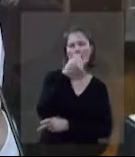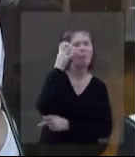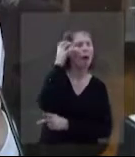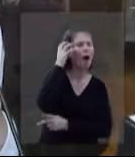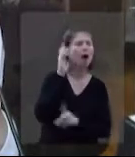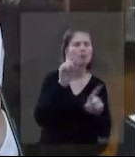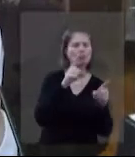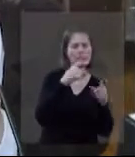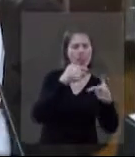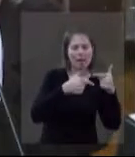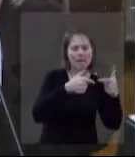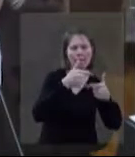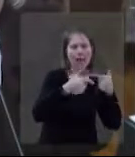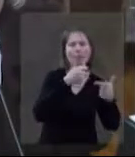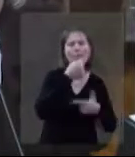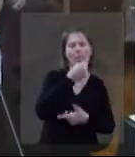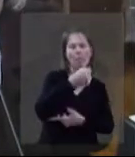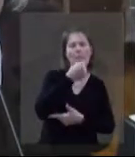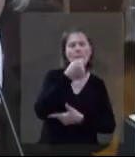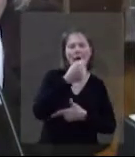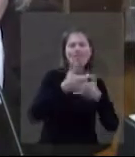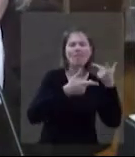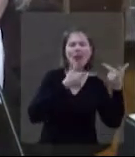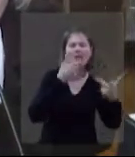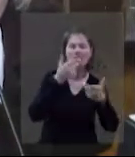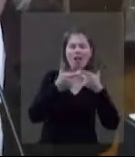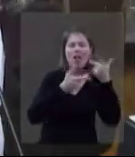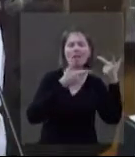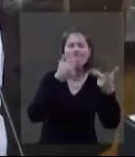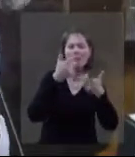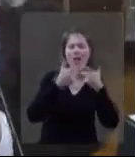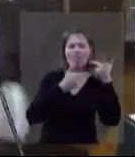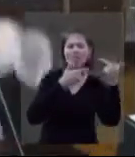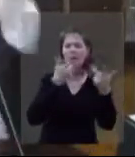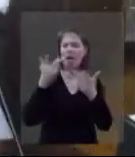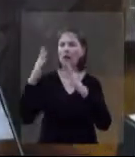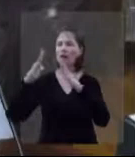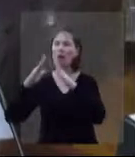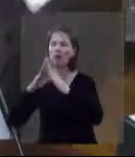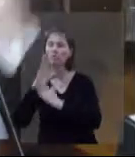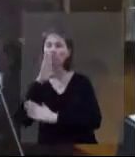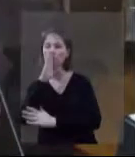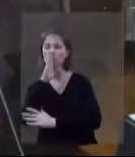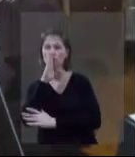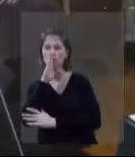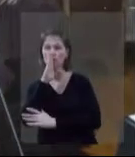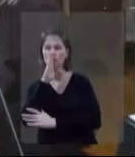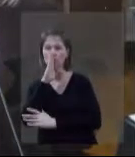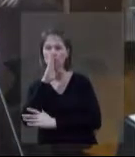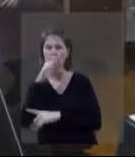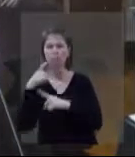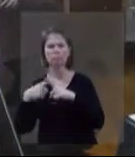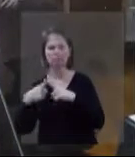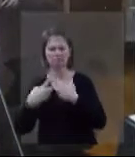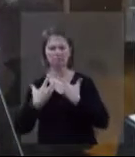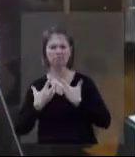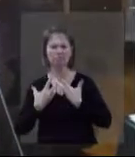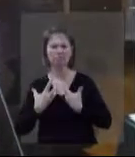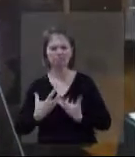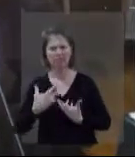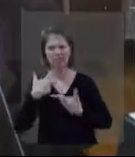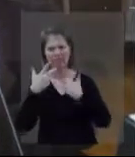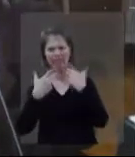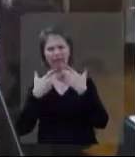meu pai é radialista a vida toda, um homem que fala muito em público, então normalmente quem fala muito em público acaba em casa ficando um pouco mais quieto para, acho que é para juntar